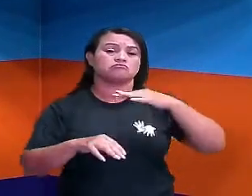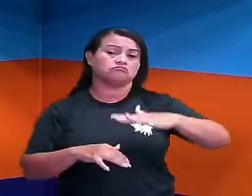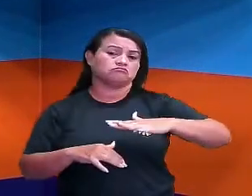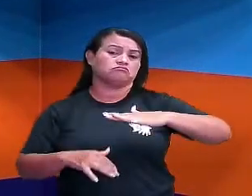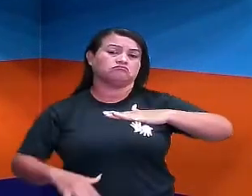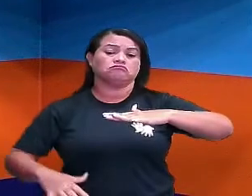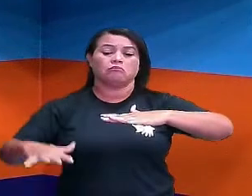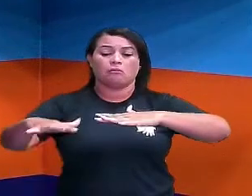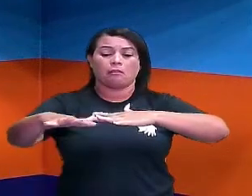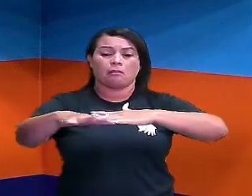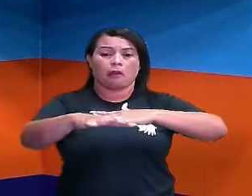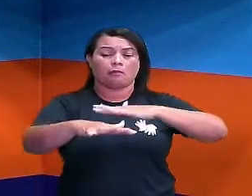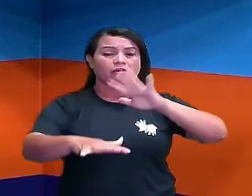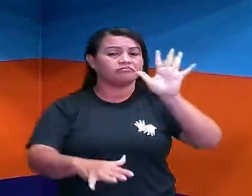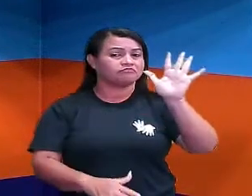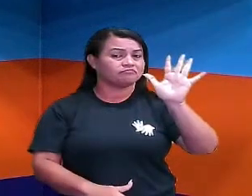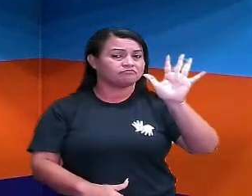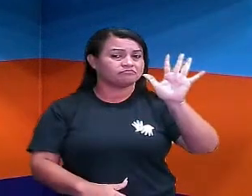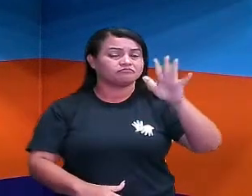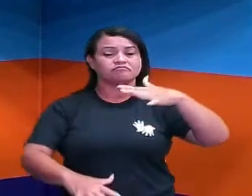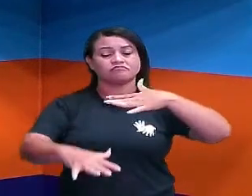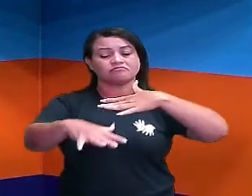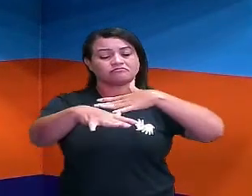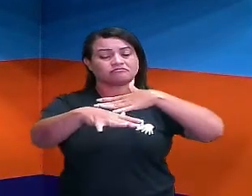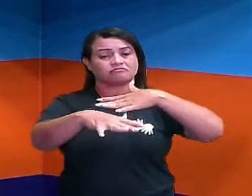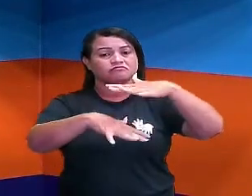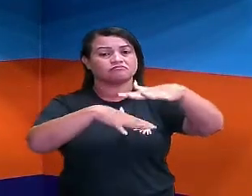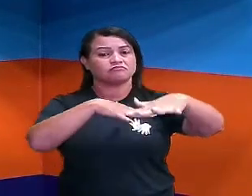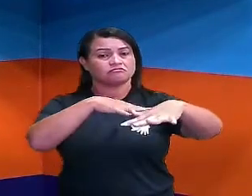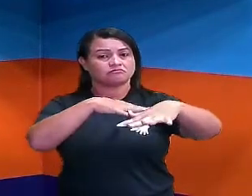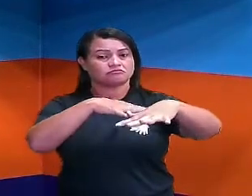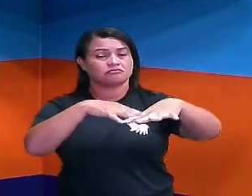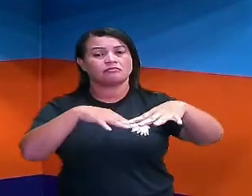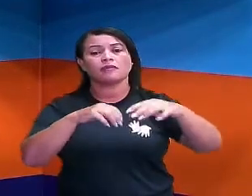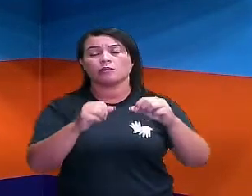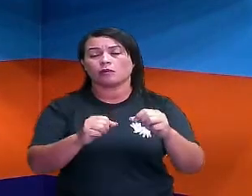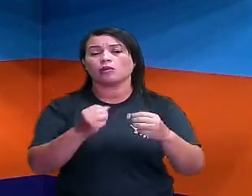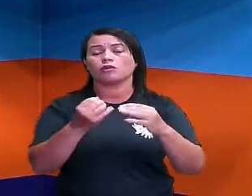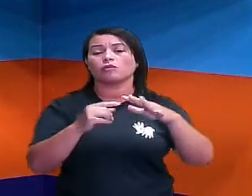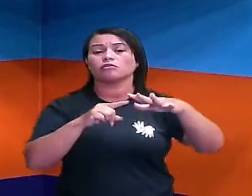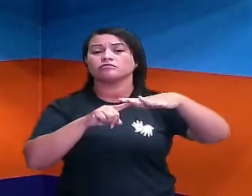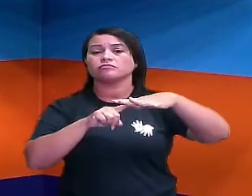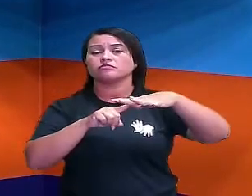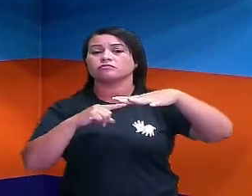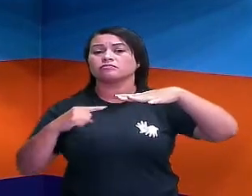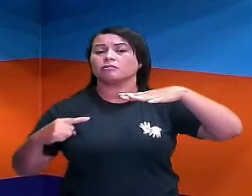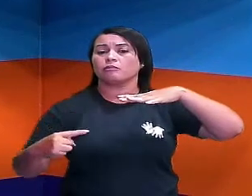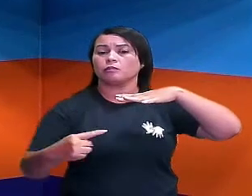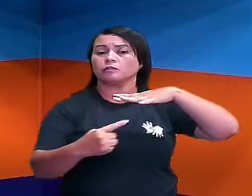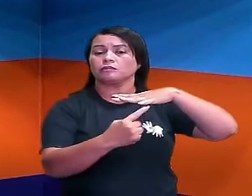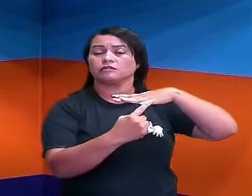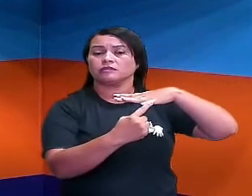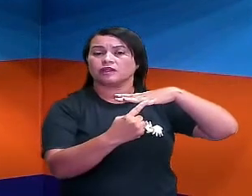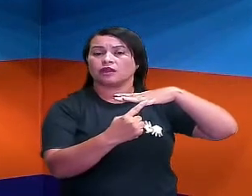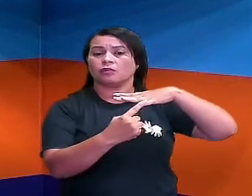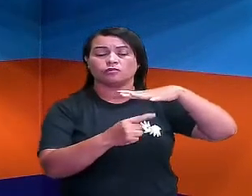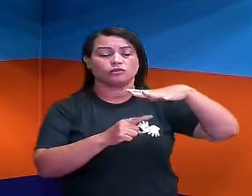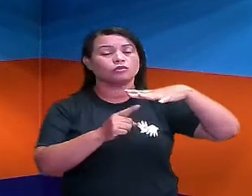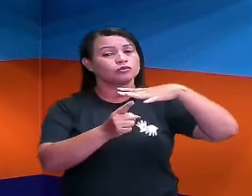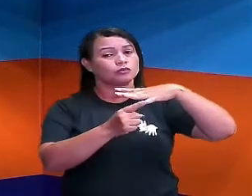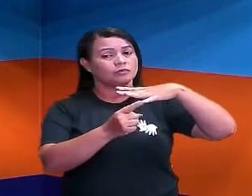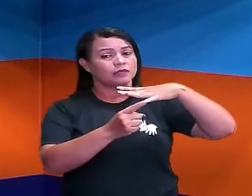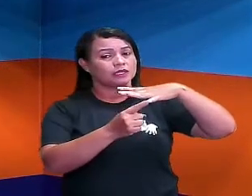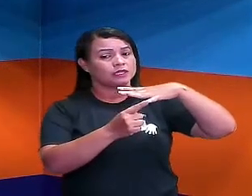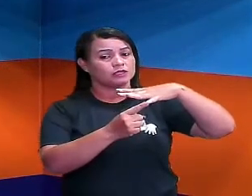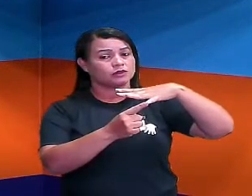ó, palmo da mão, palmo abertinho assim, e a medida de uma ponta à outra, tá? Do dedo midinho